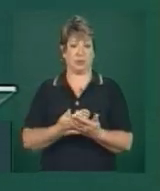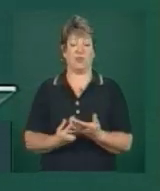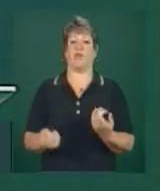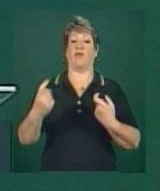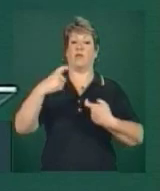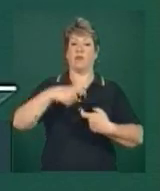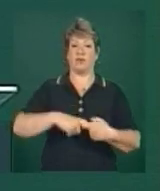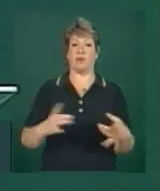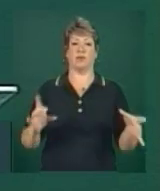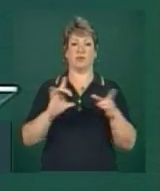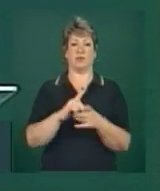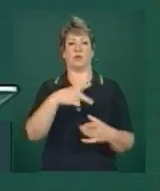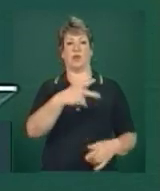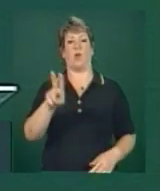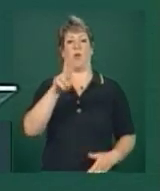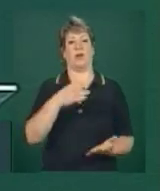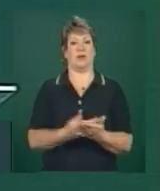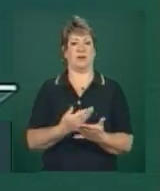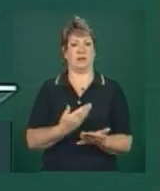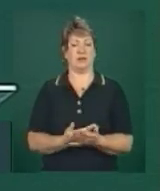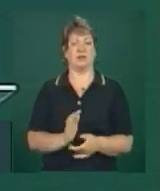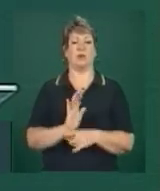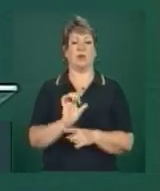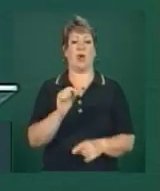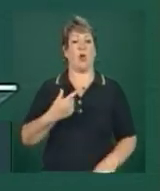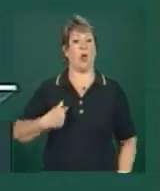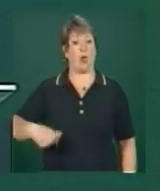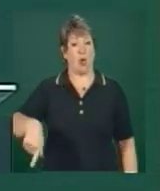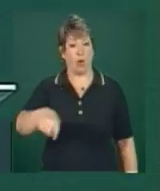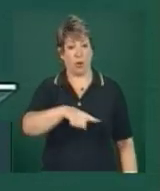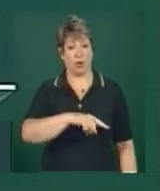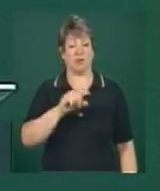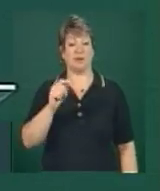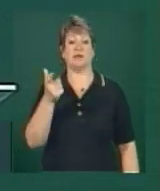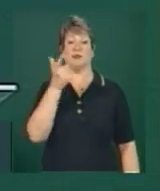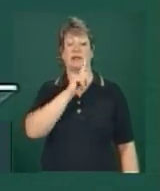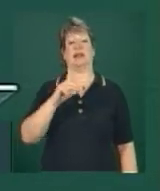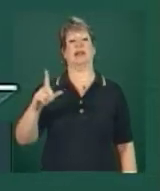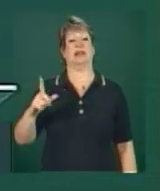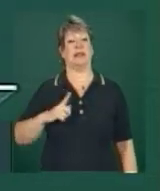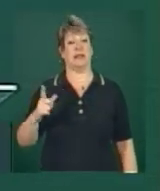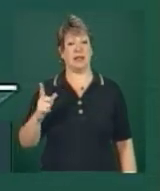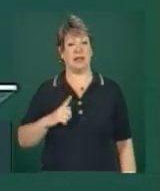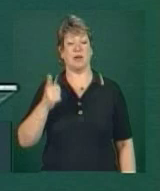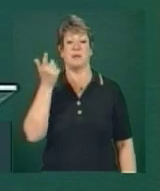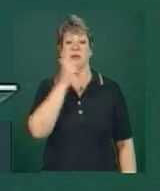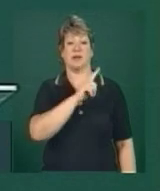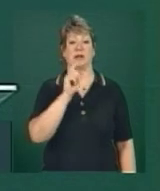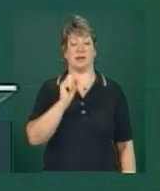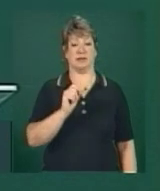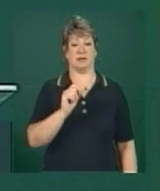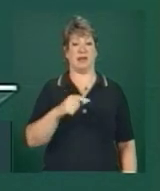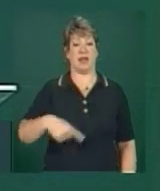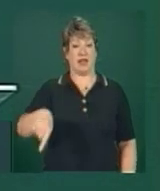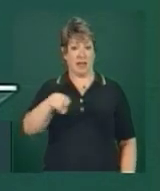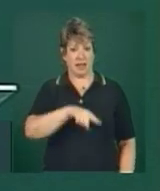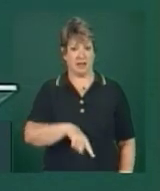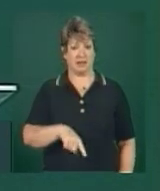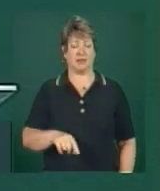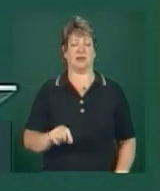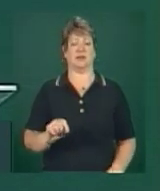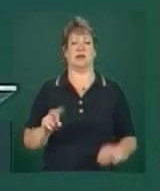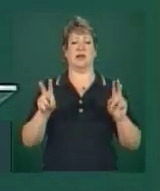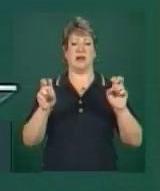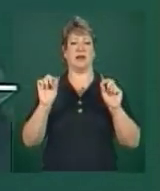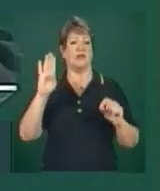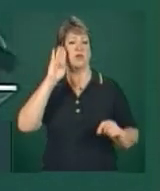universidades e permitam que nós tenhamos acesso a essa questão que é fundamental